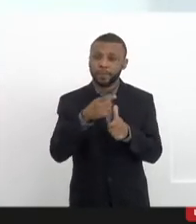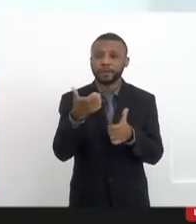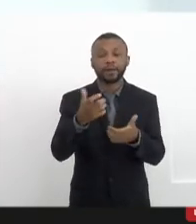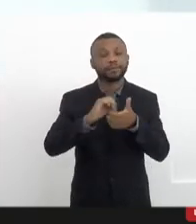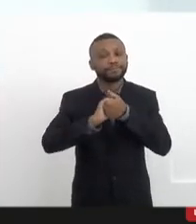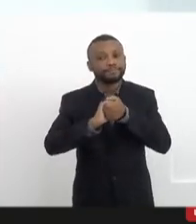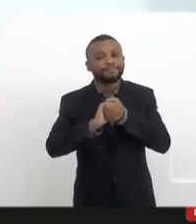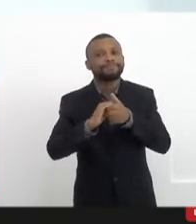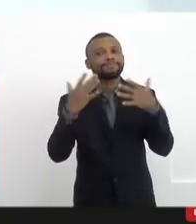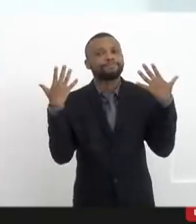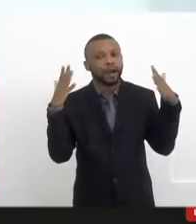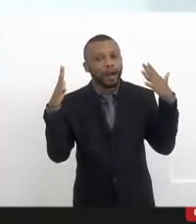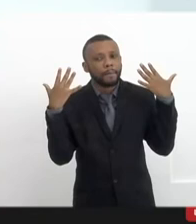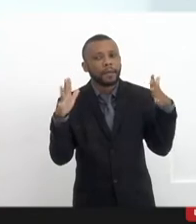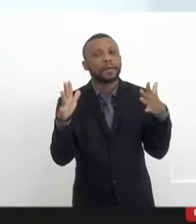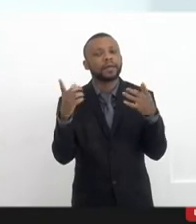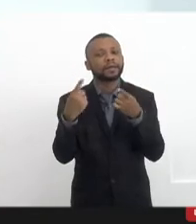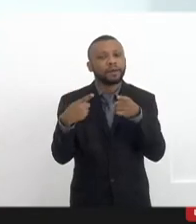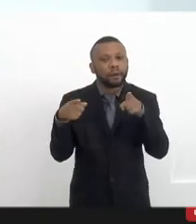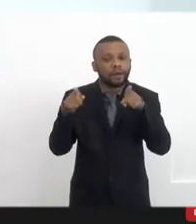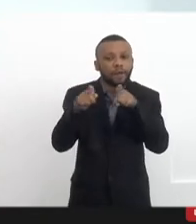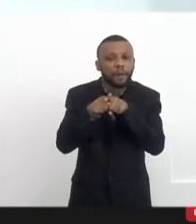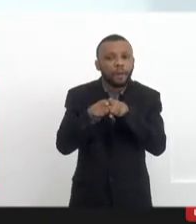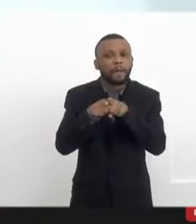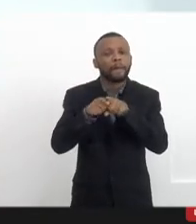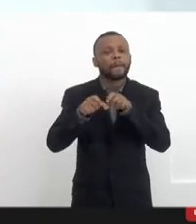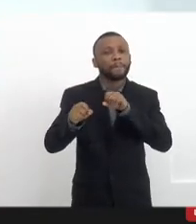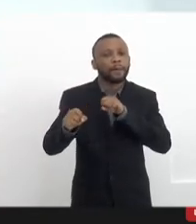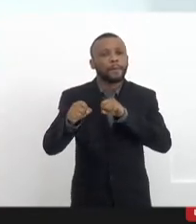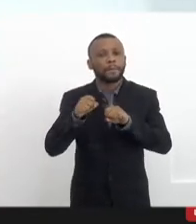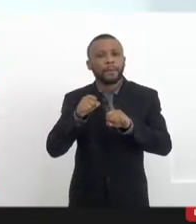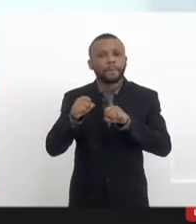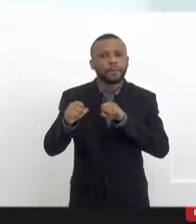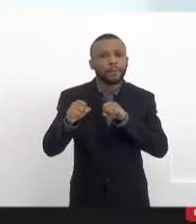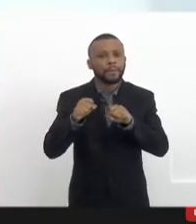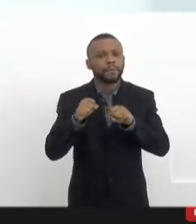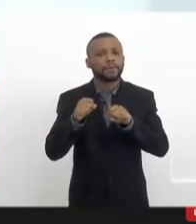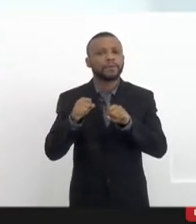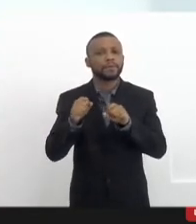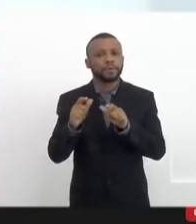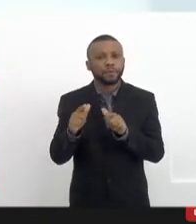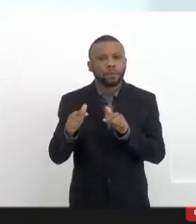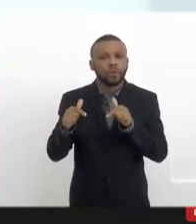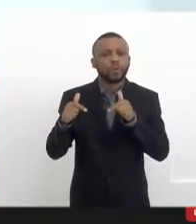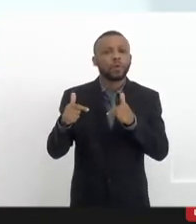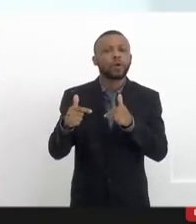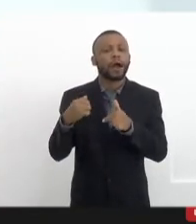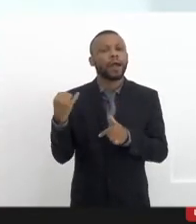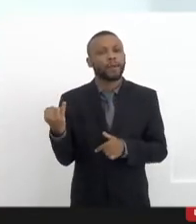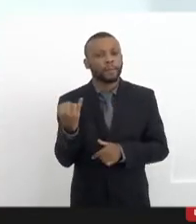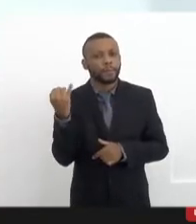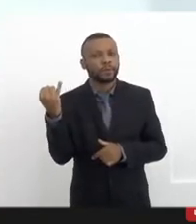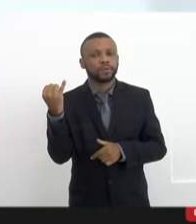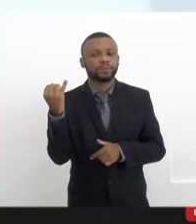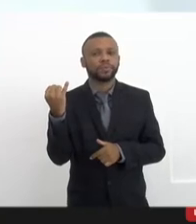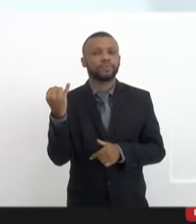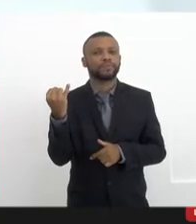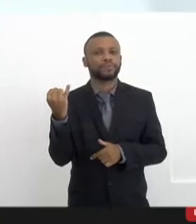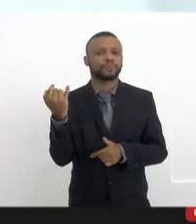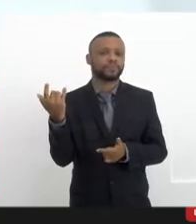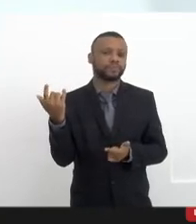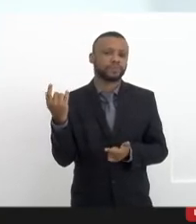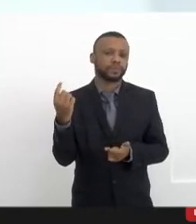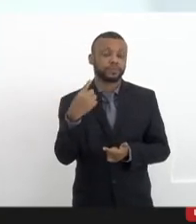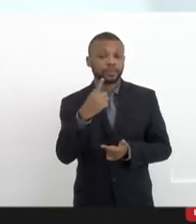companheiros deputados que estão liderando esse processo pela iniciativa. É importantíssimo. já tínhamos